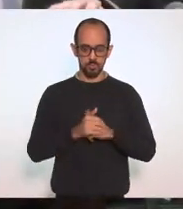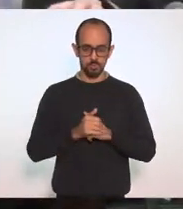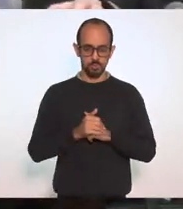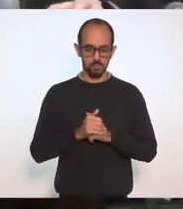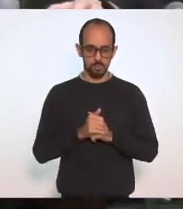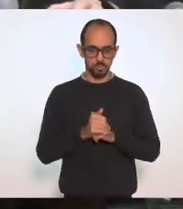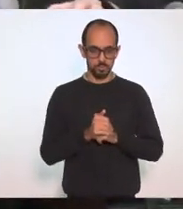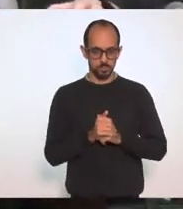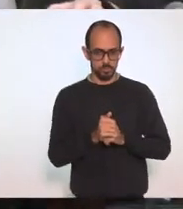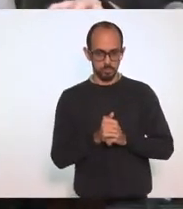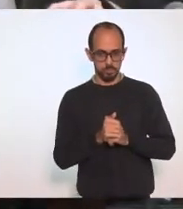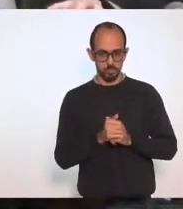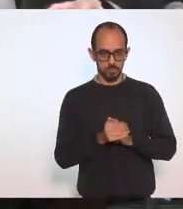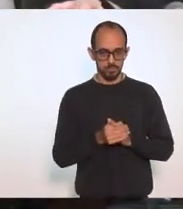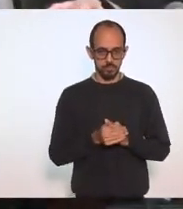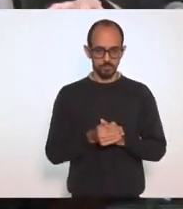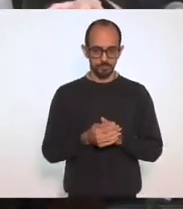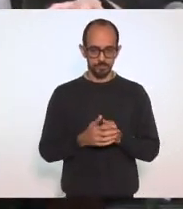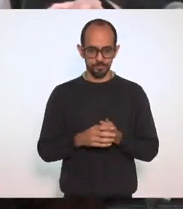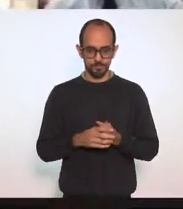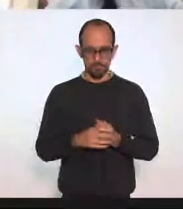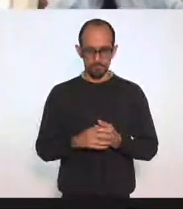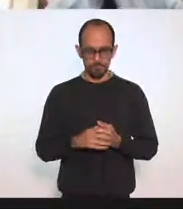silência fará o... Pela ordem, presidente.